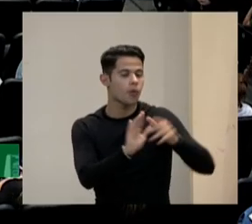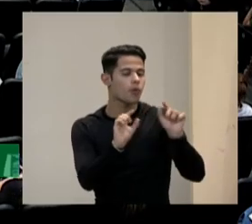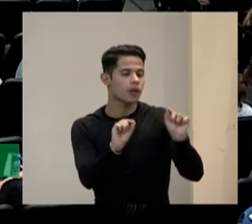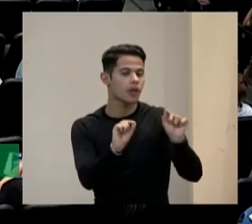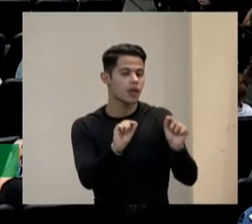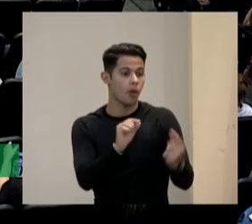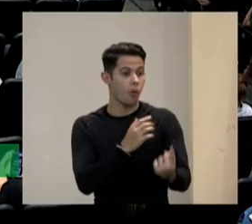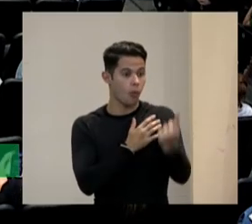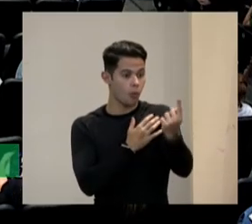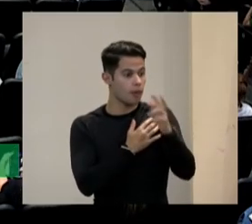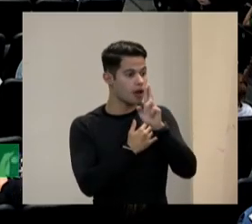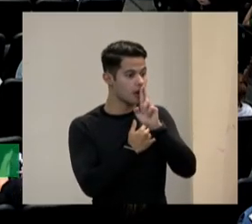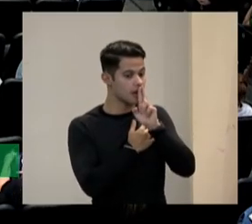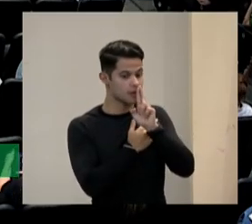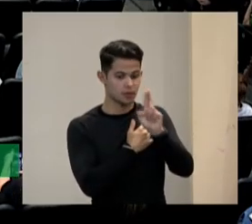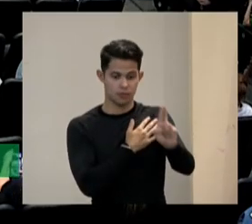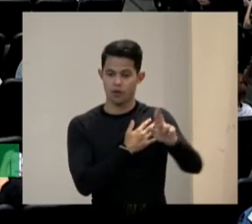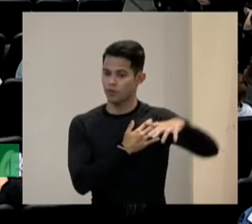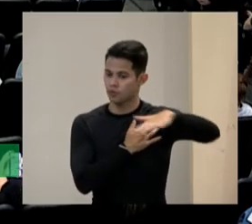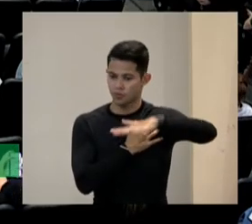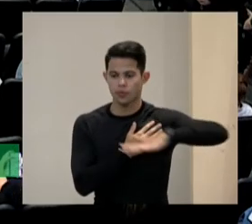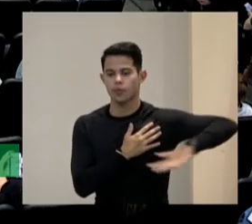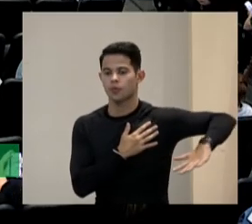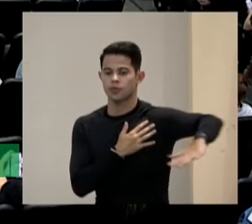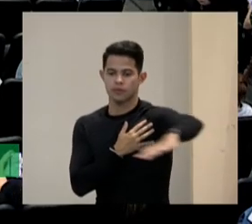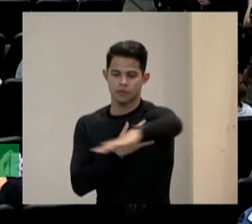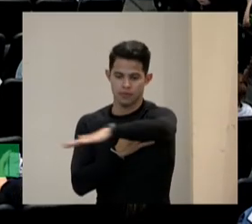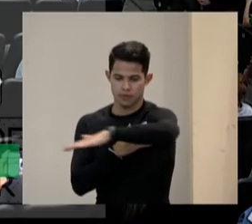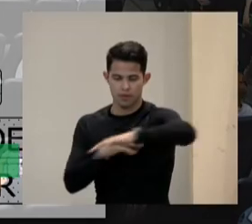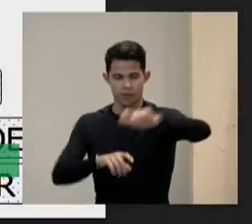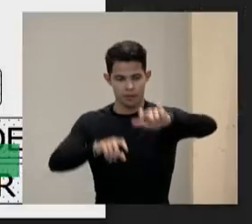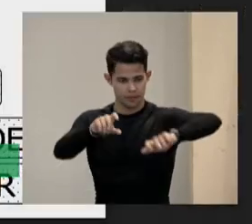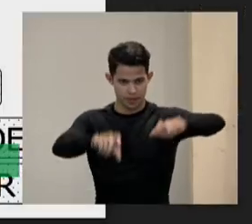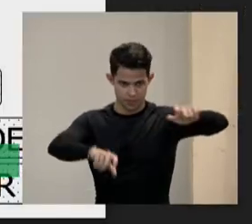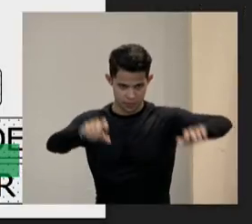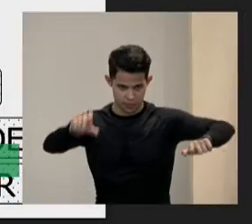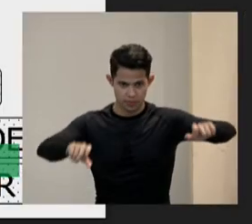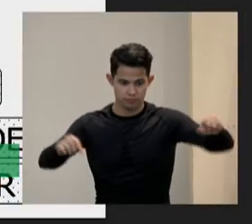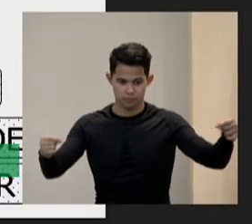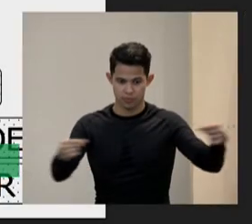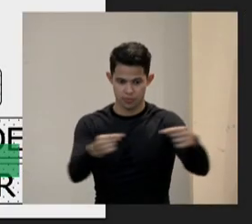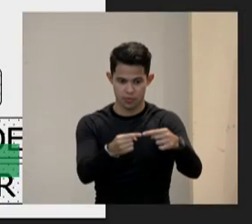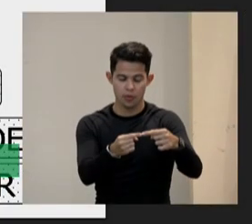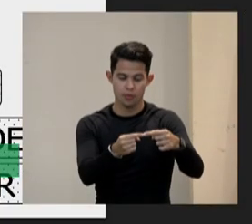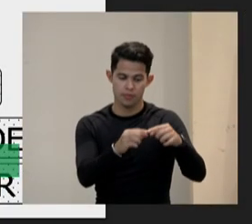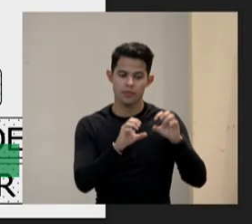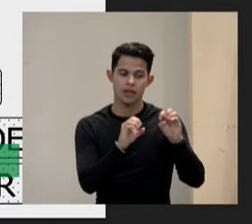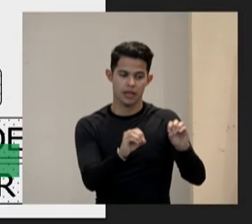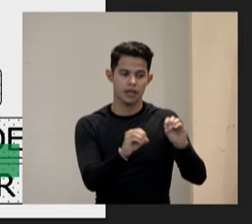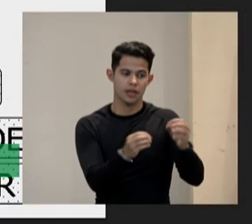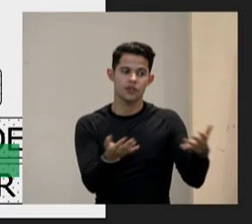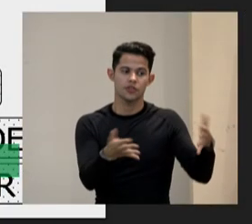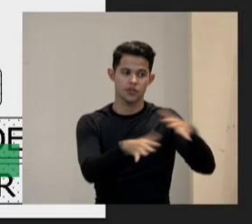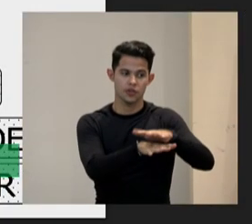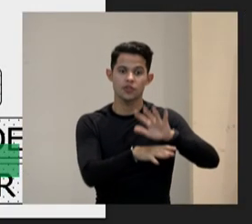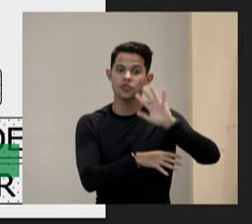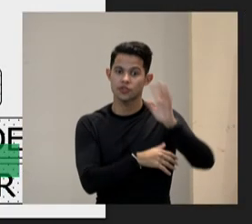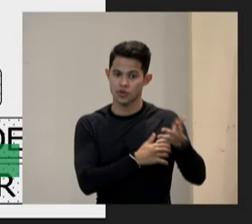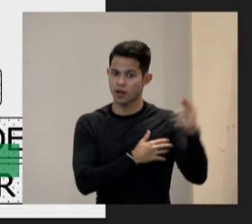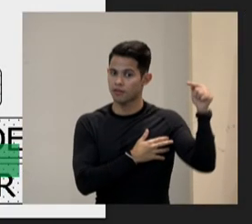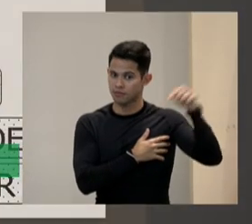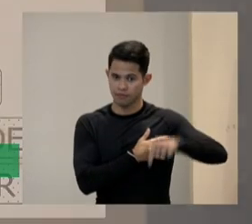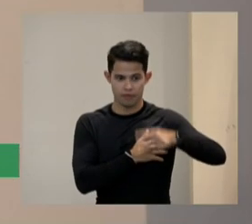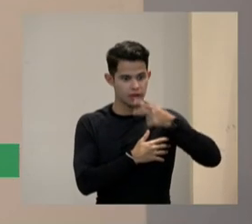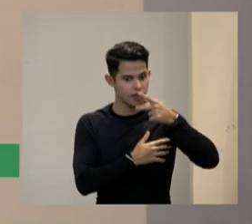todas as pessoas para todas as pessoas e esta resposta da educação inclusiva aqui já foi falado várias vezes não